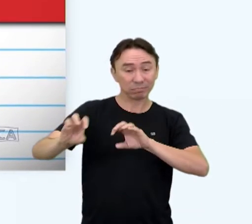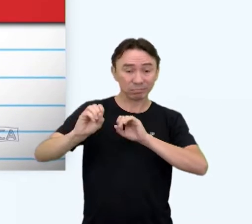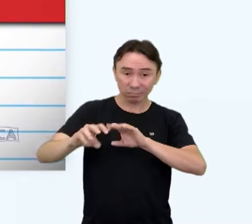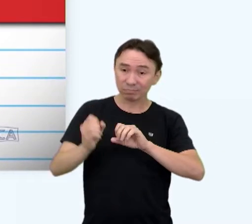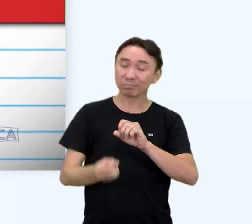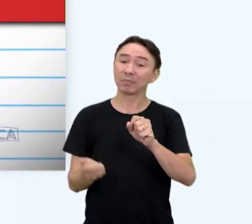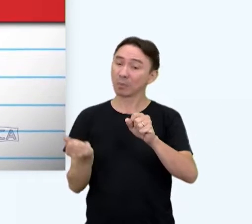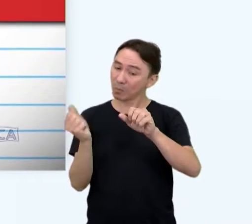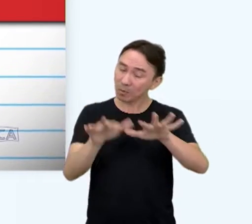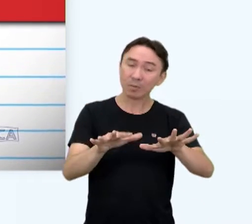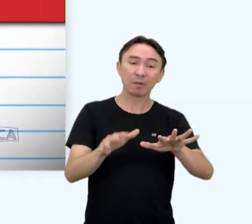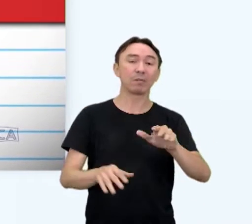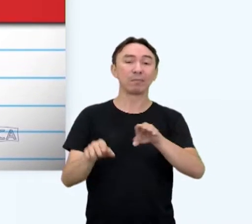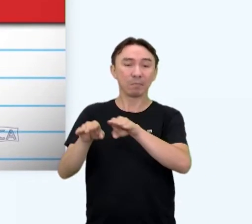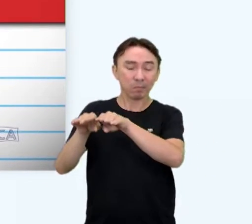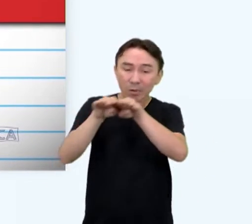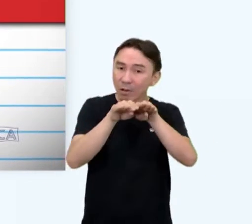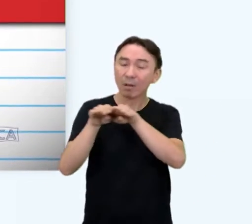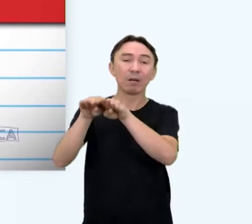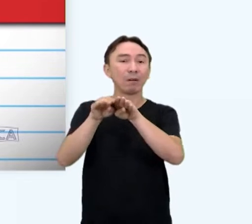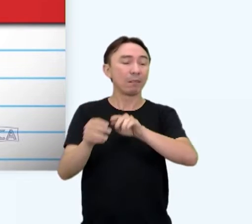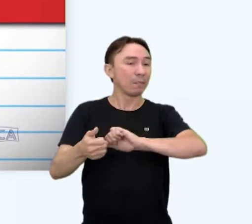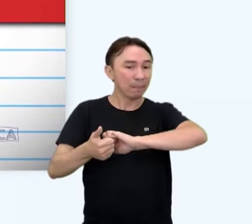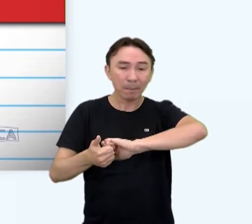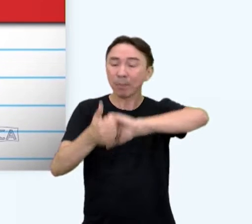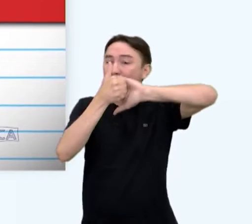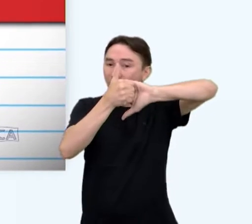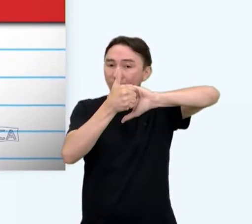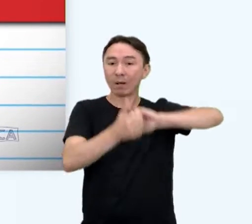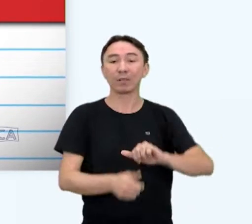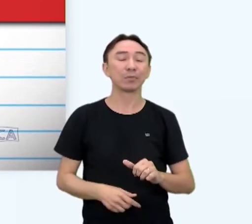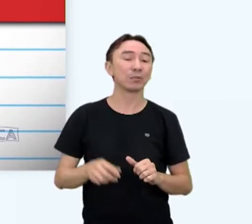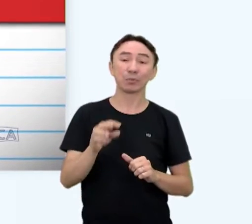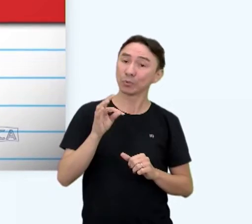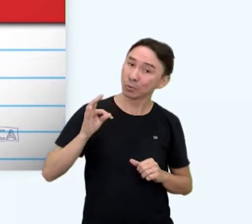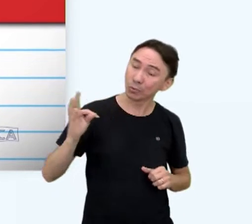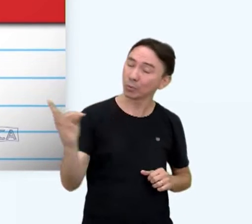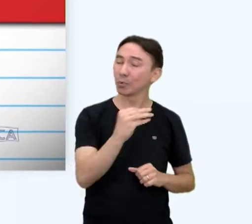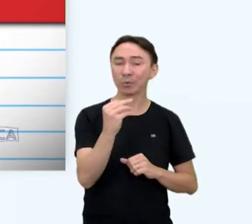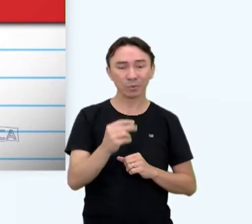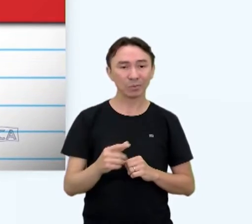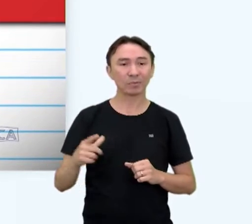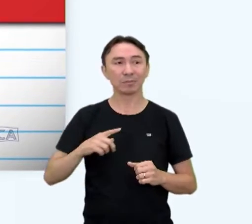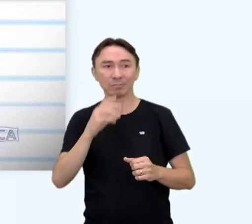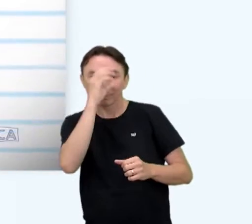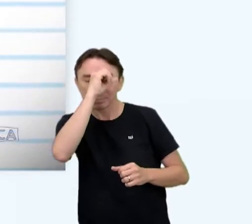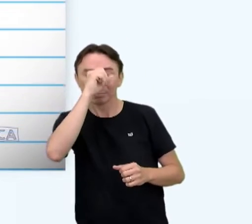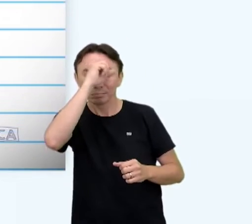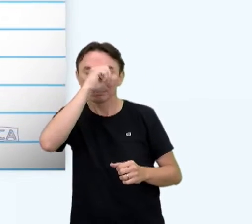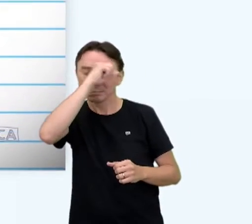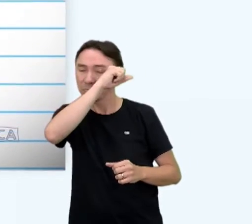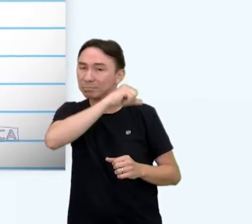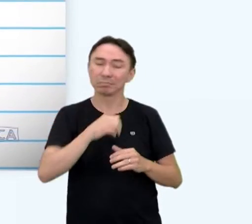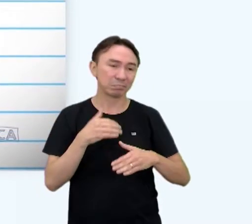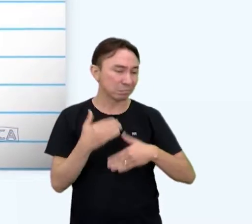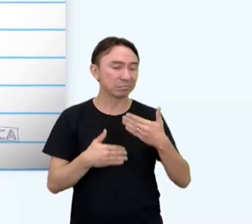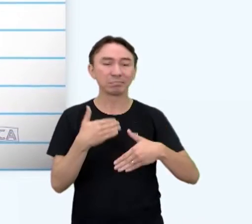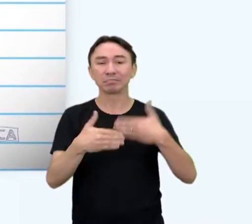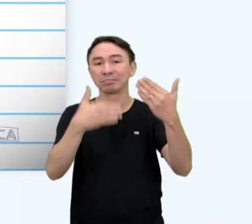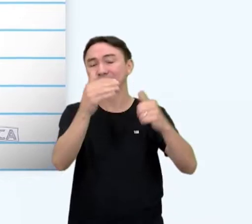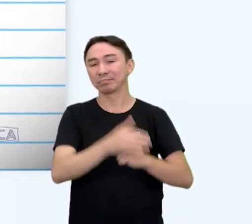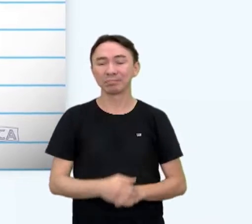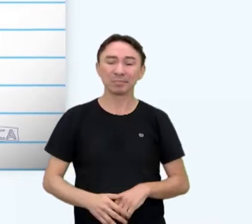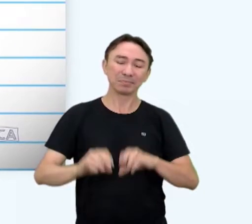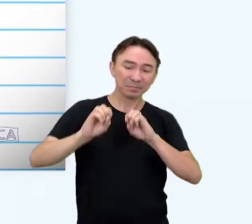equitativa e de qualidade, que promova oportunidades de aprendizagem para todos ao longo de suas vidas. Educação de Qualidade